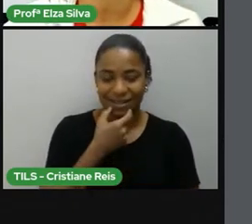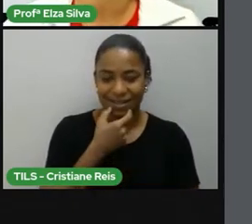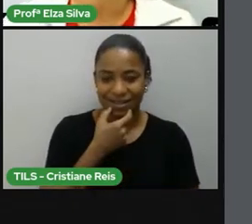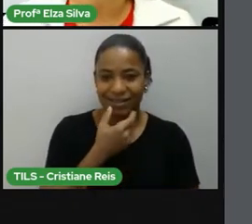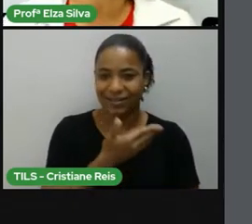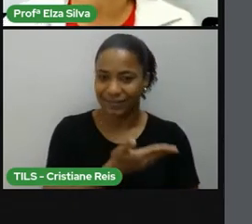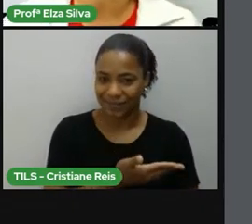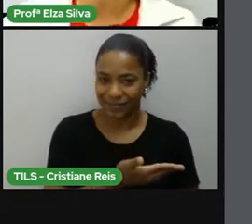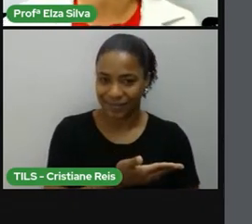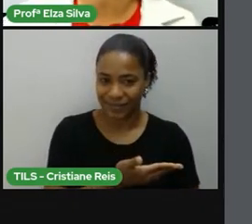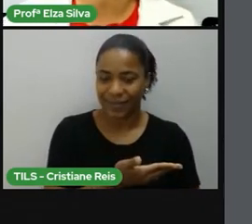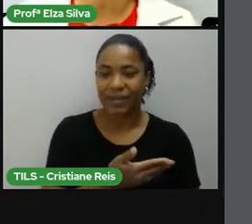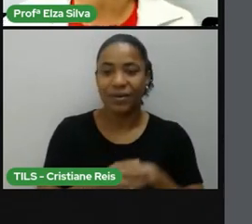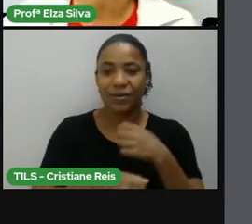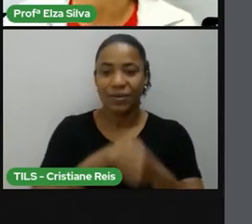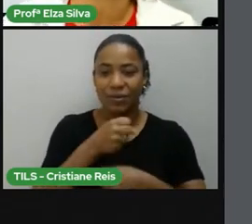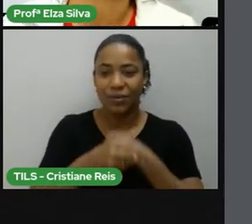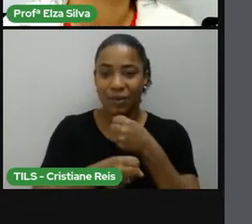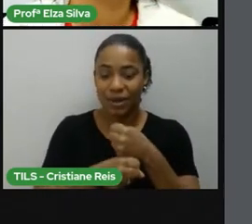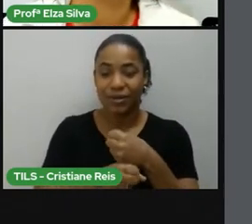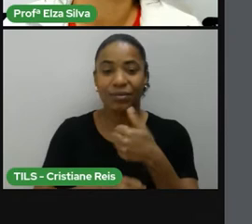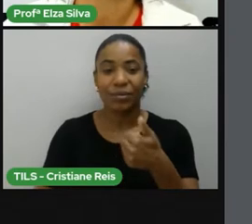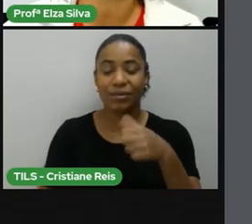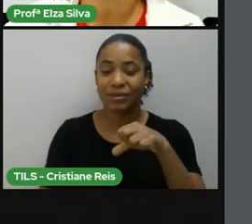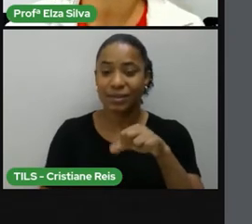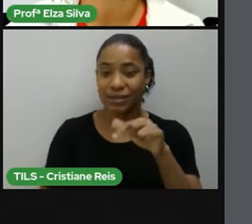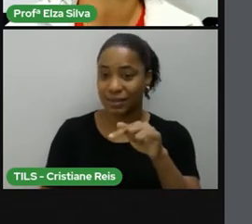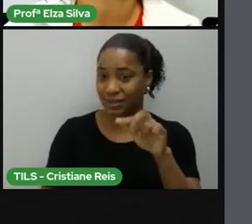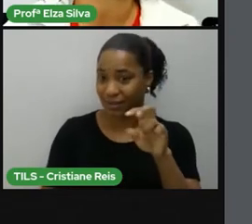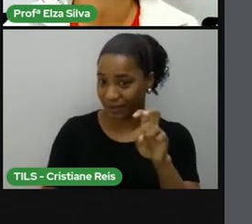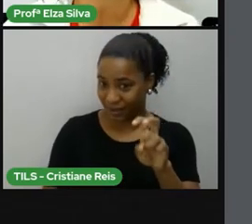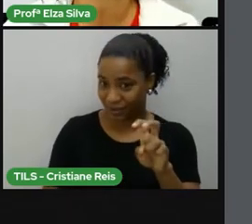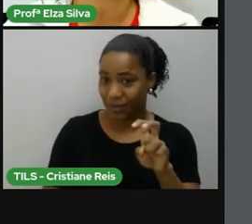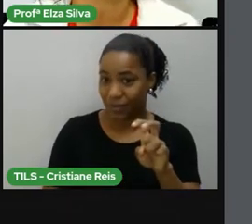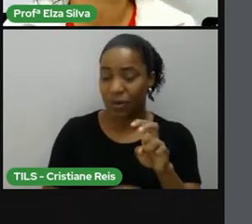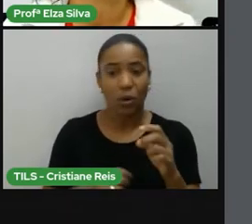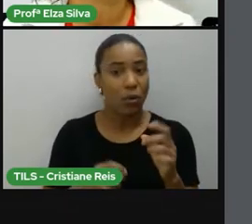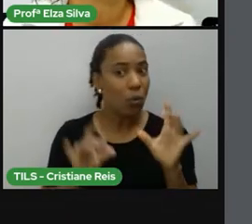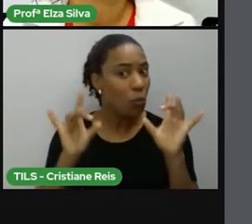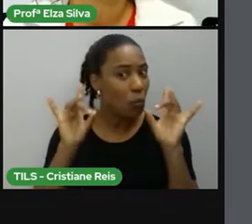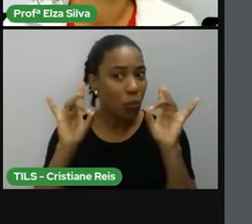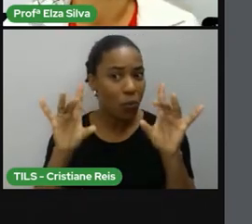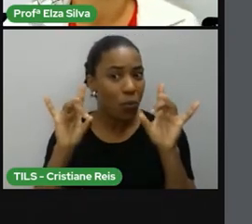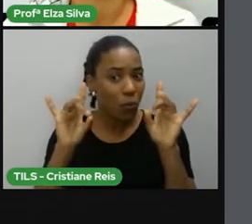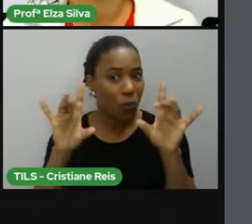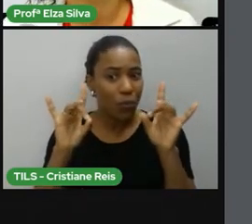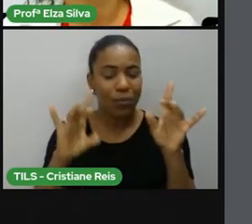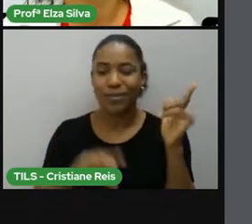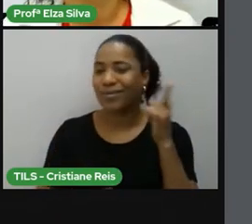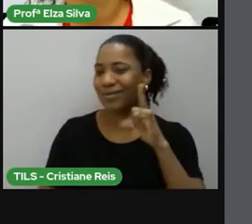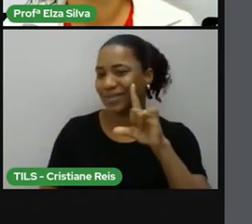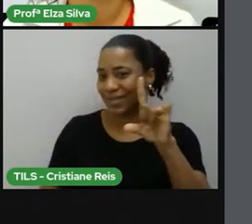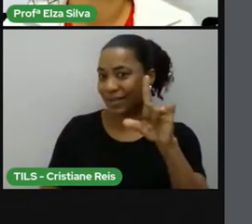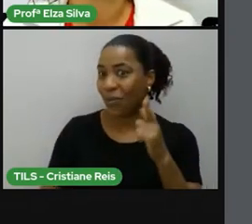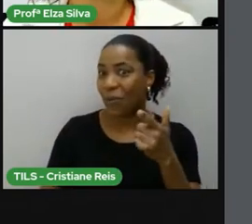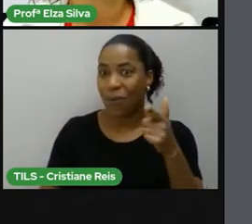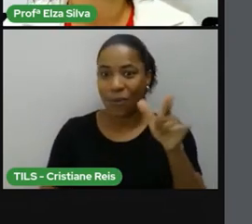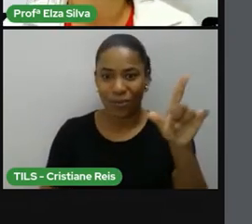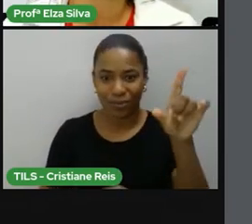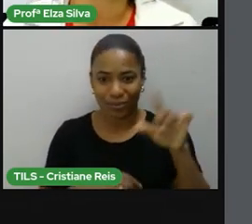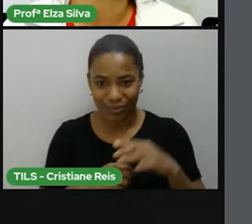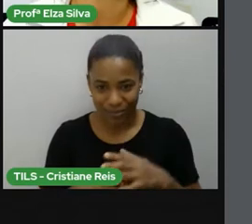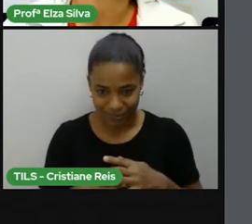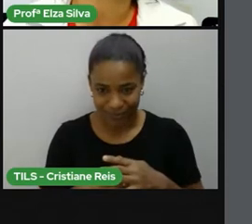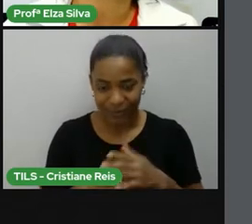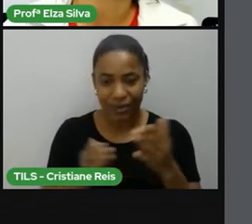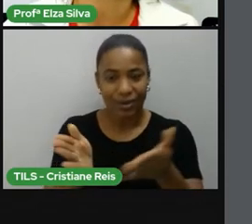1975, ela recebe outro prêmio, o National Booker Critics Circle, justamente com a publicação